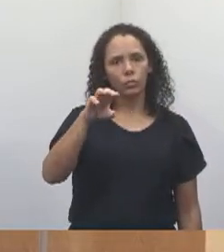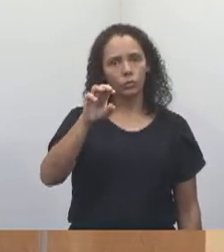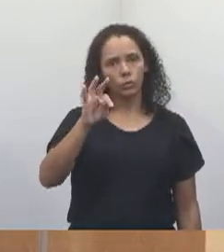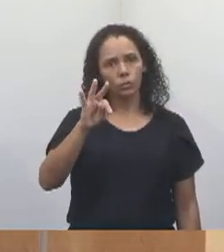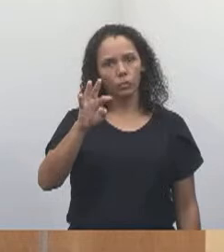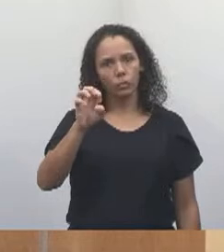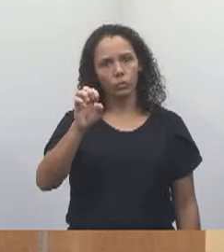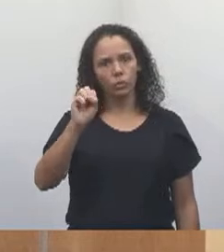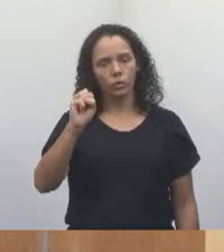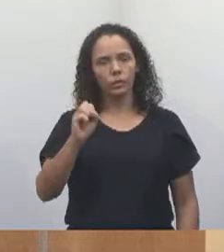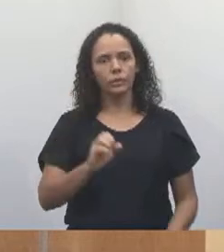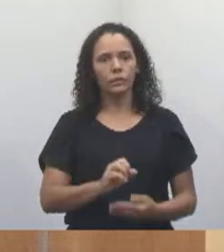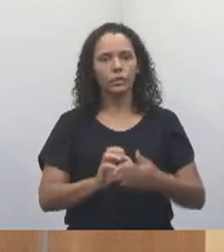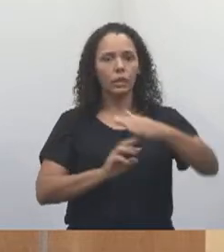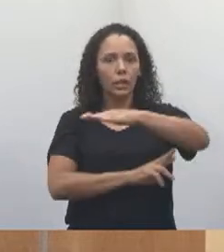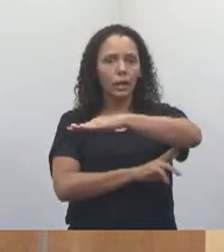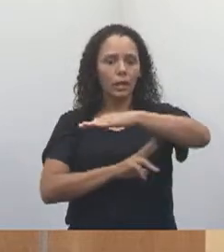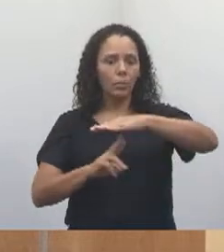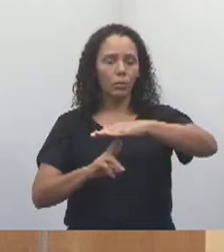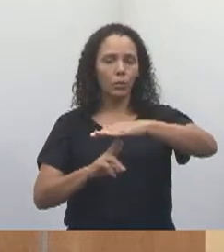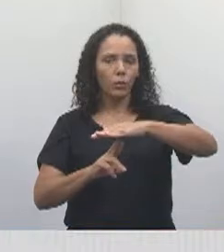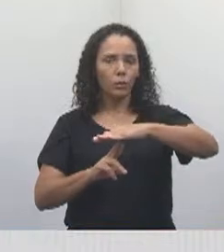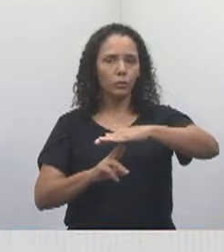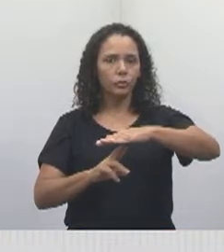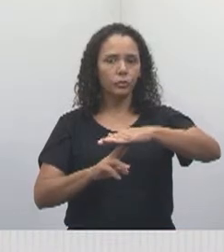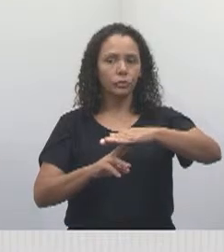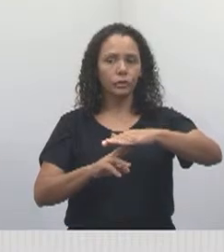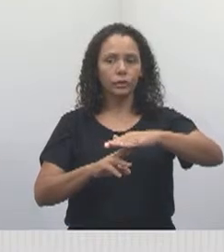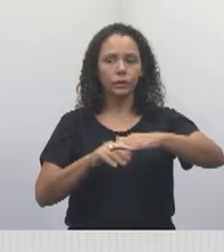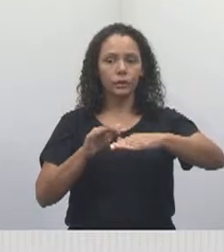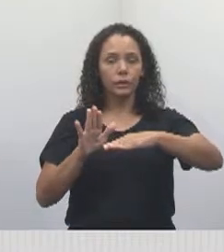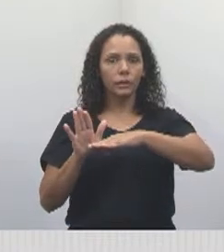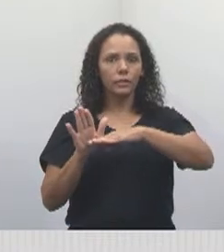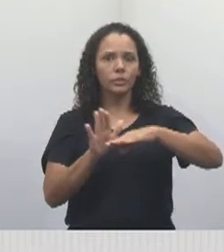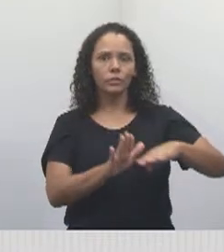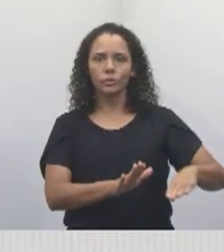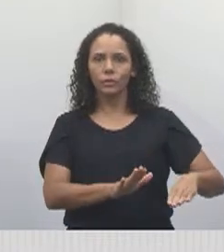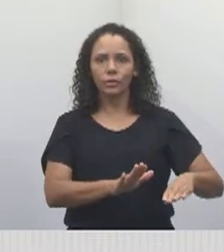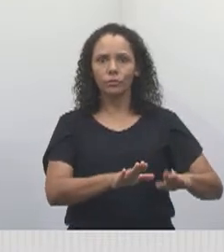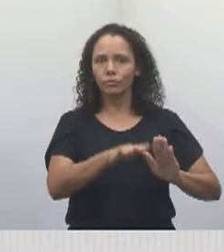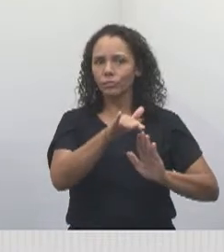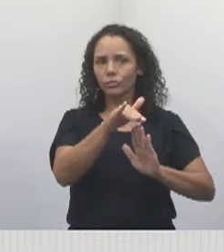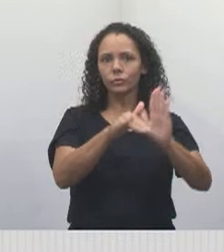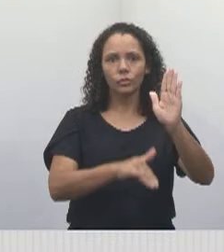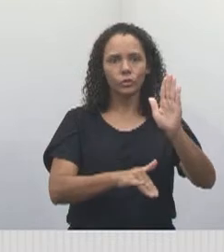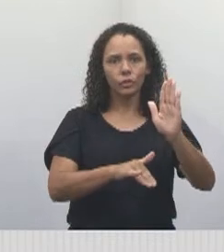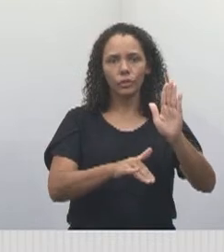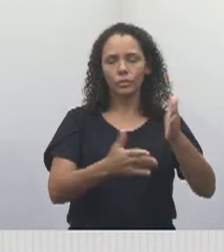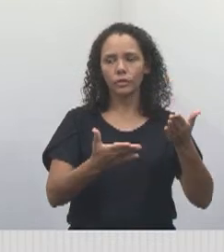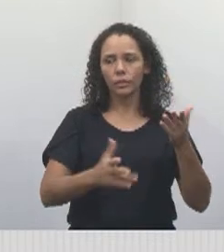mas retiraram uma ponte provisória que tinha lá. E a população está passando, olha a imagem.